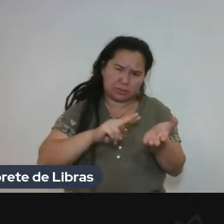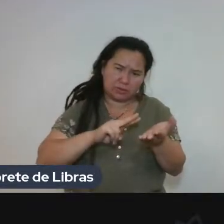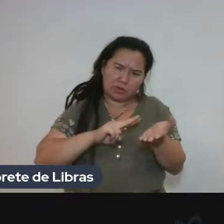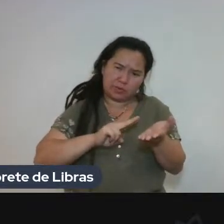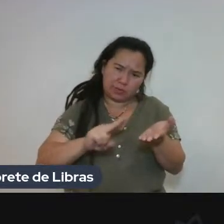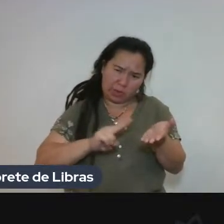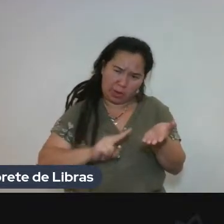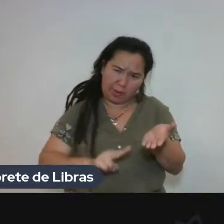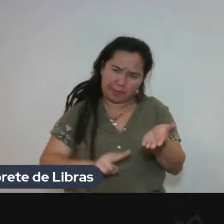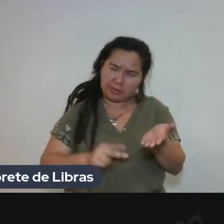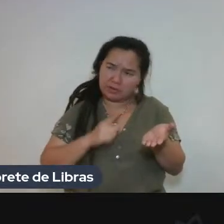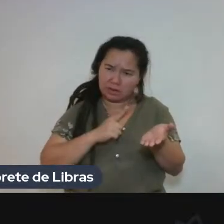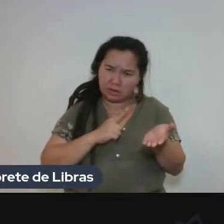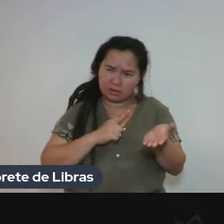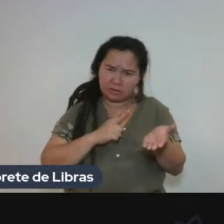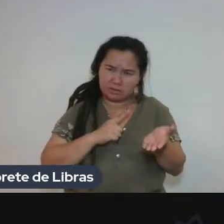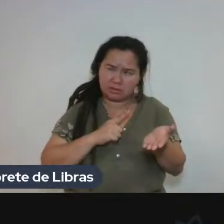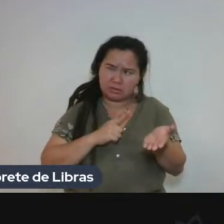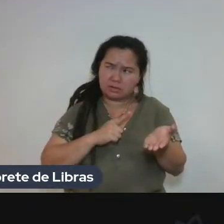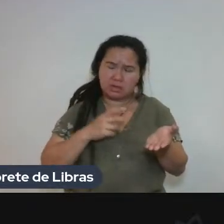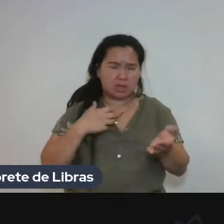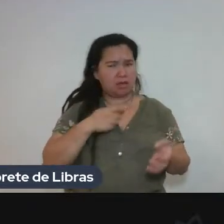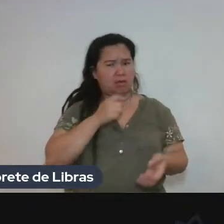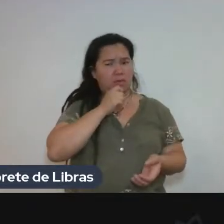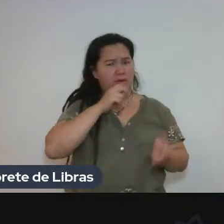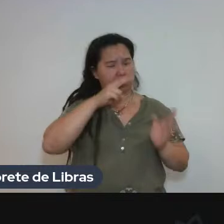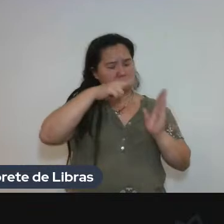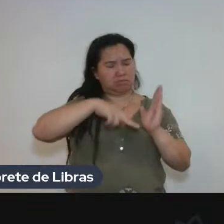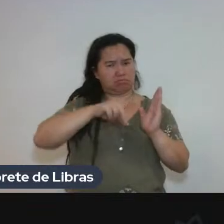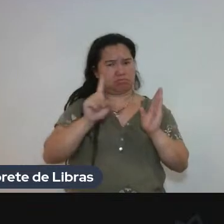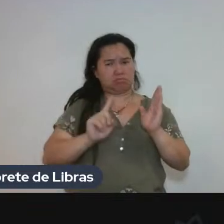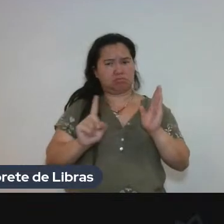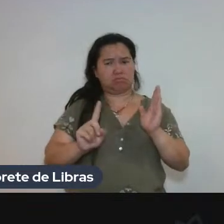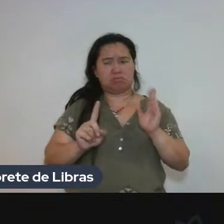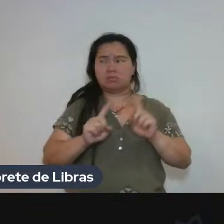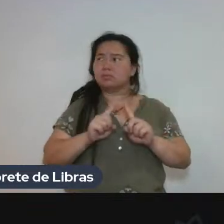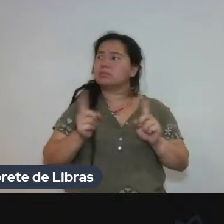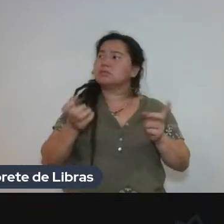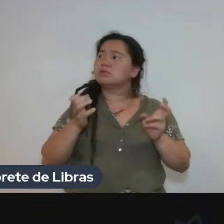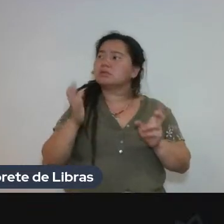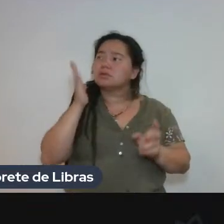O pessoal ouviu, né? Eu não li, não ouvi, porque eu estou...